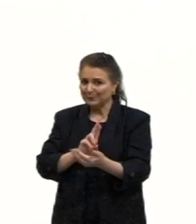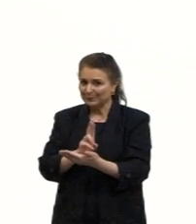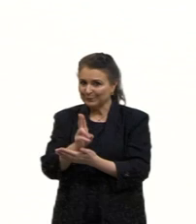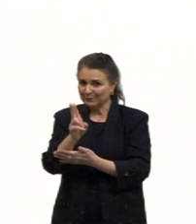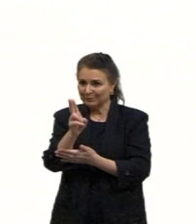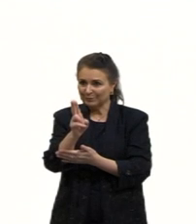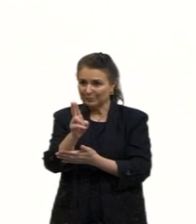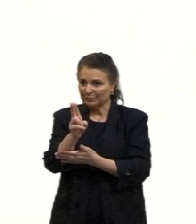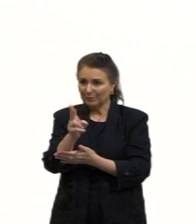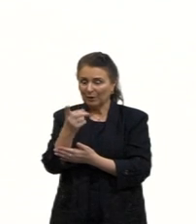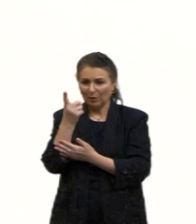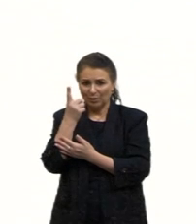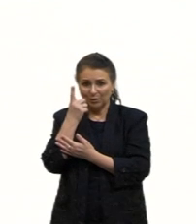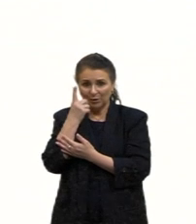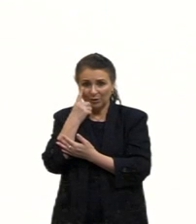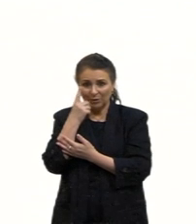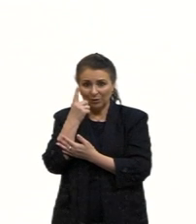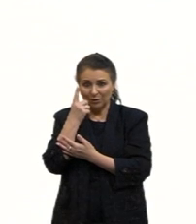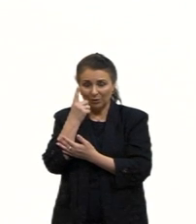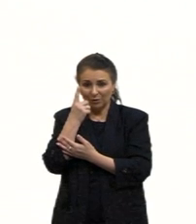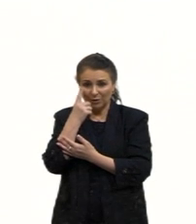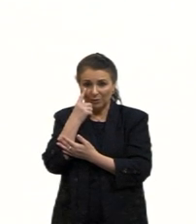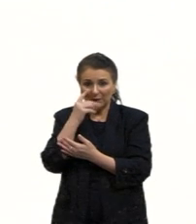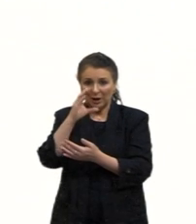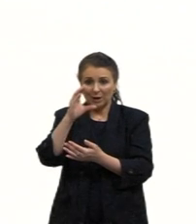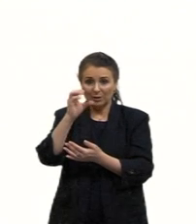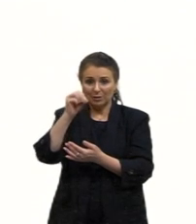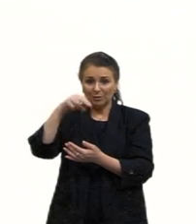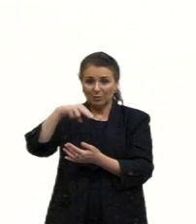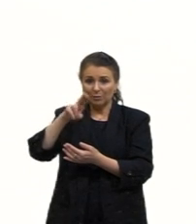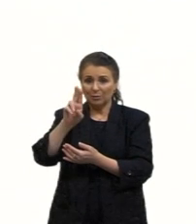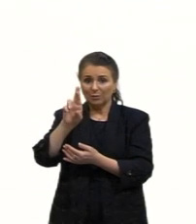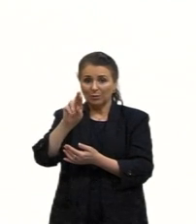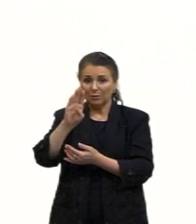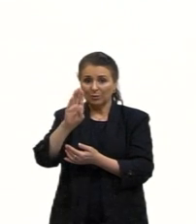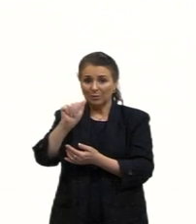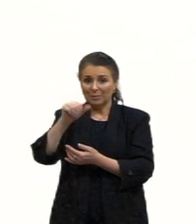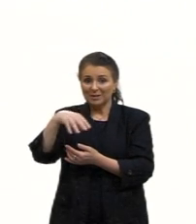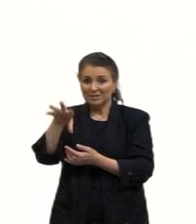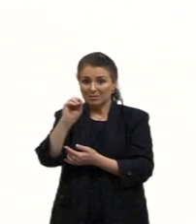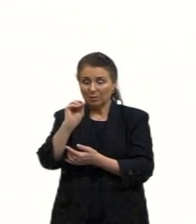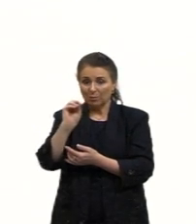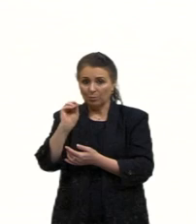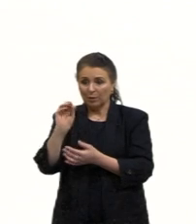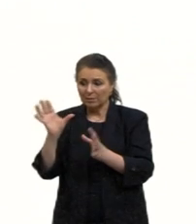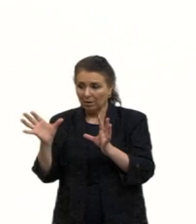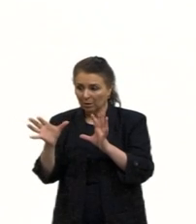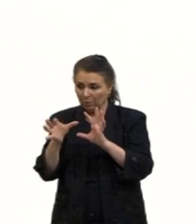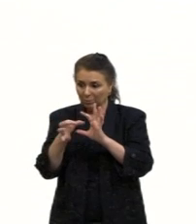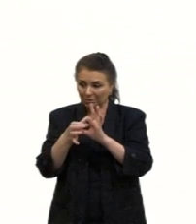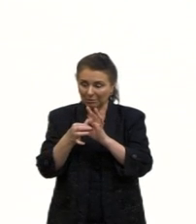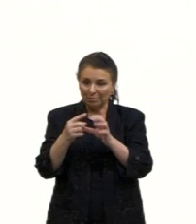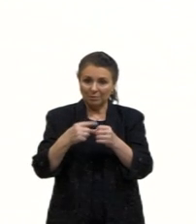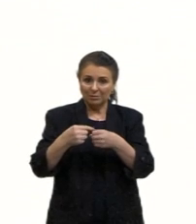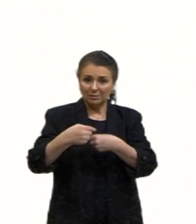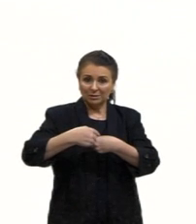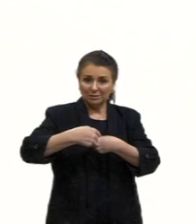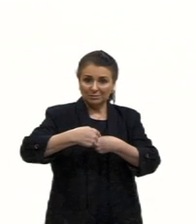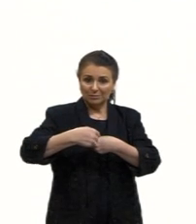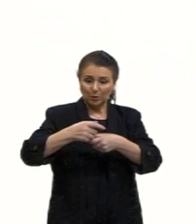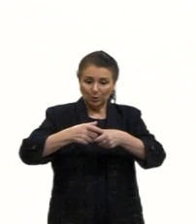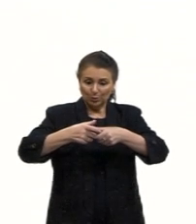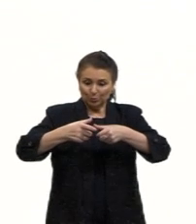que, justamente, nós estamos falando da conurbação dessa inflado das nossas